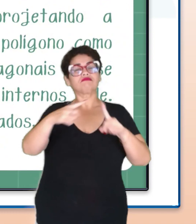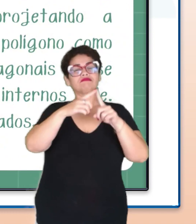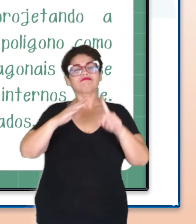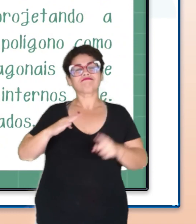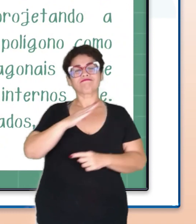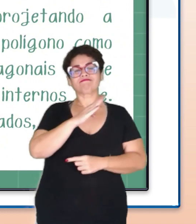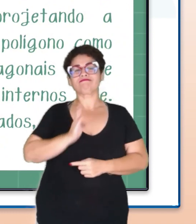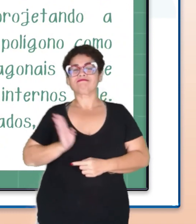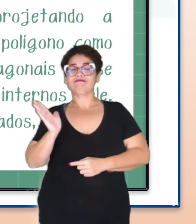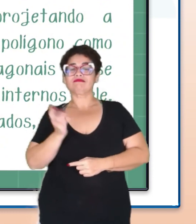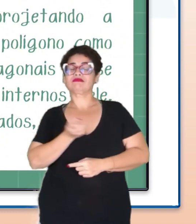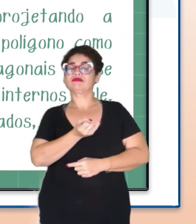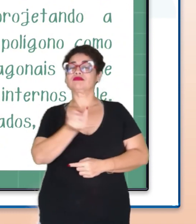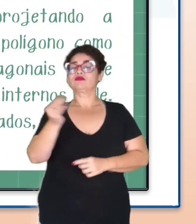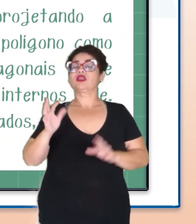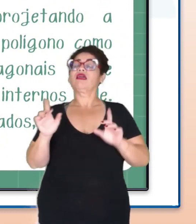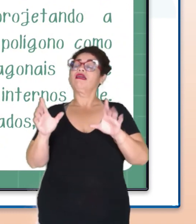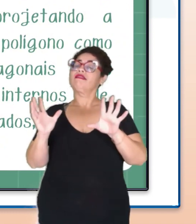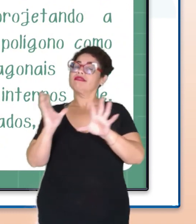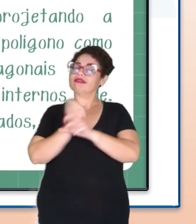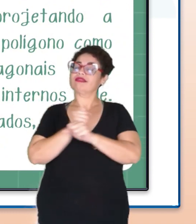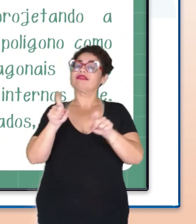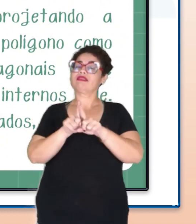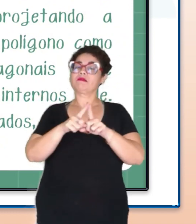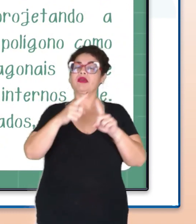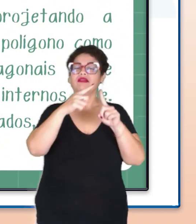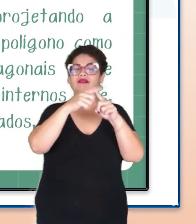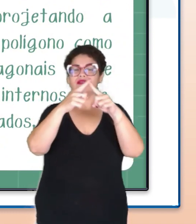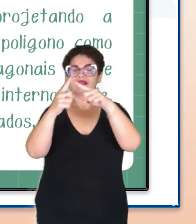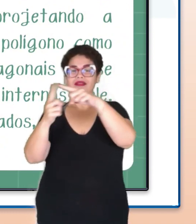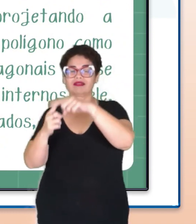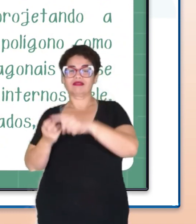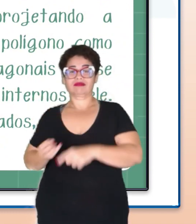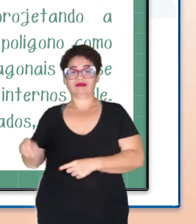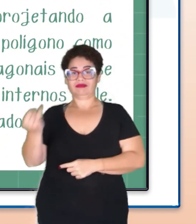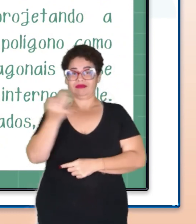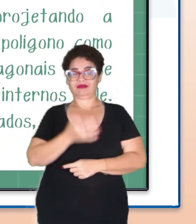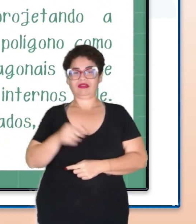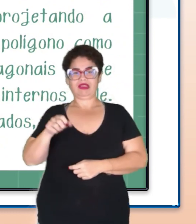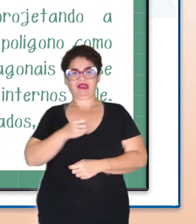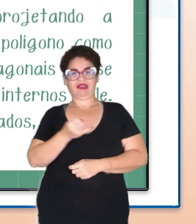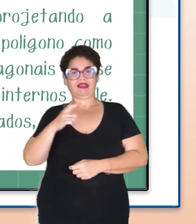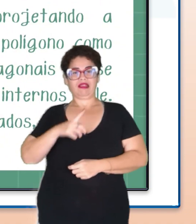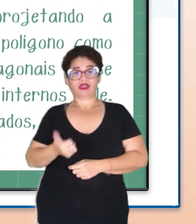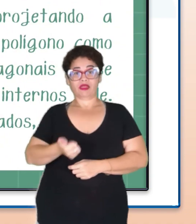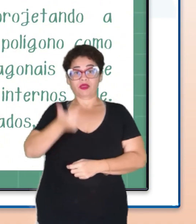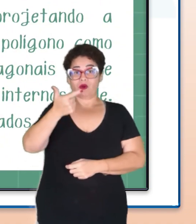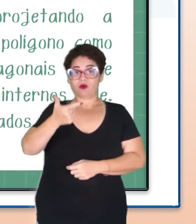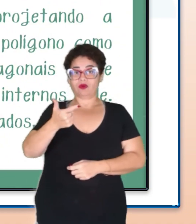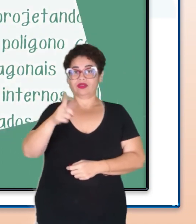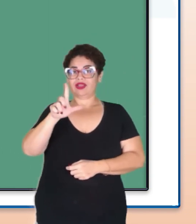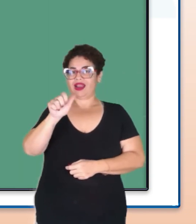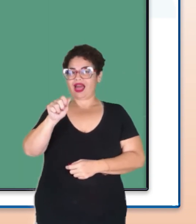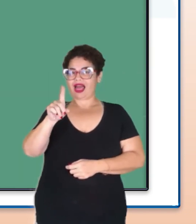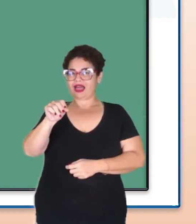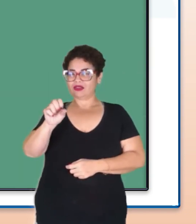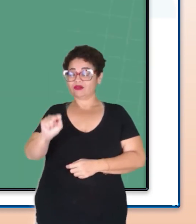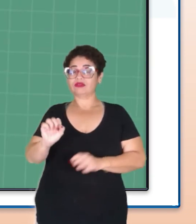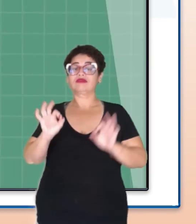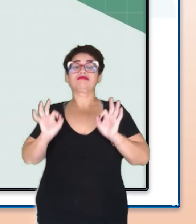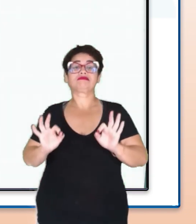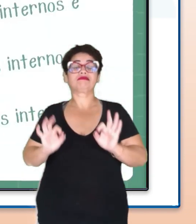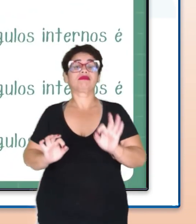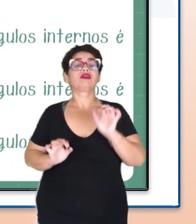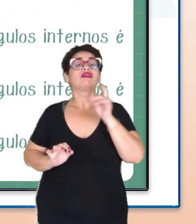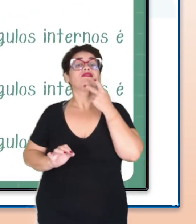polígono, bem como a soma dos ângulos internos dele. Considerando que esse polígono tem 12 lados, podemos afirmar